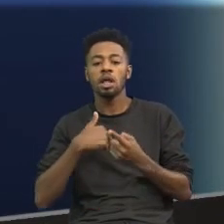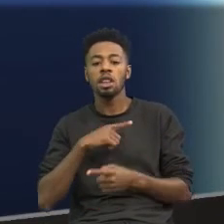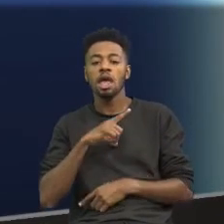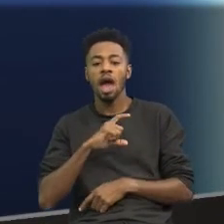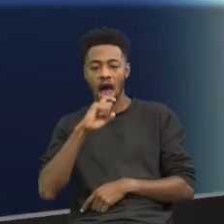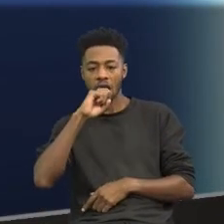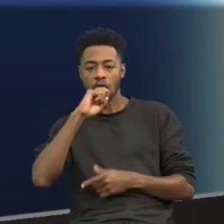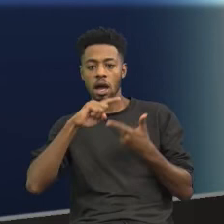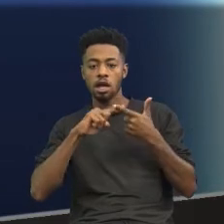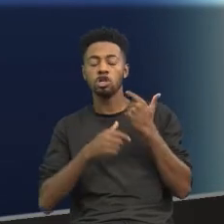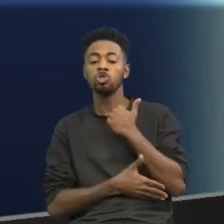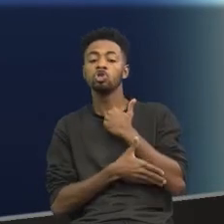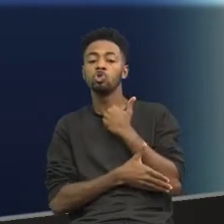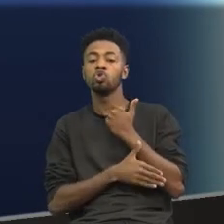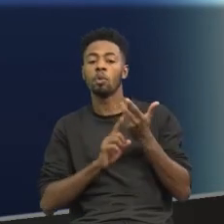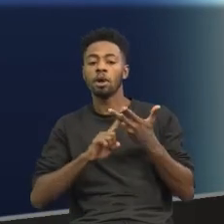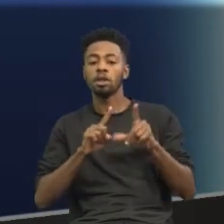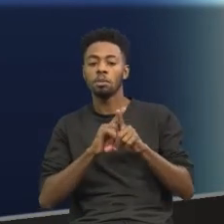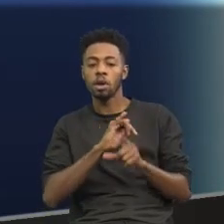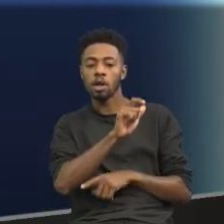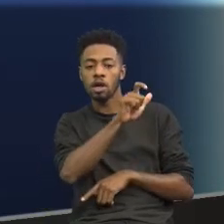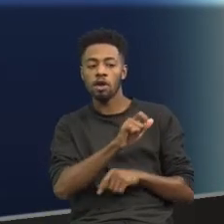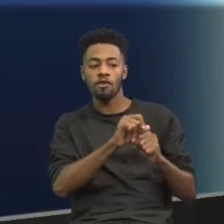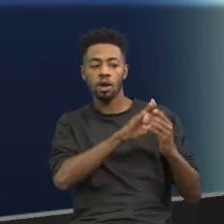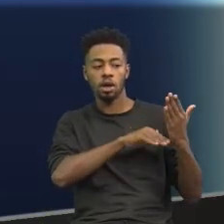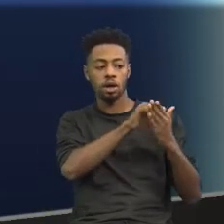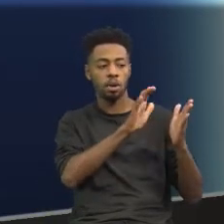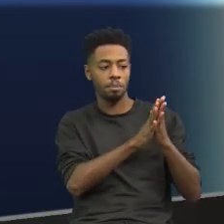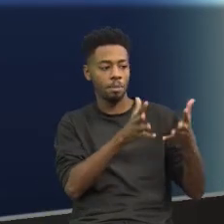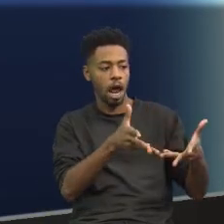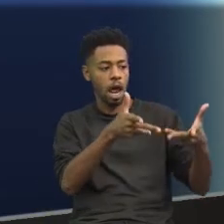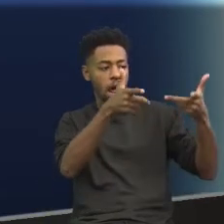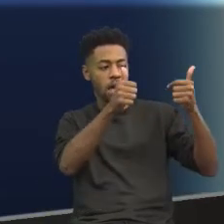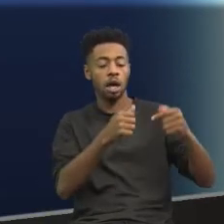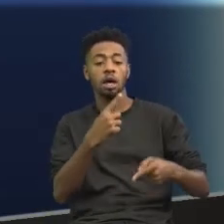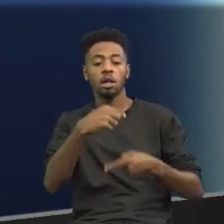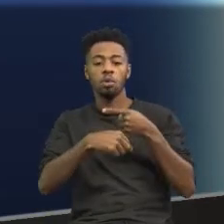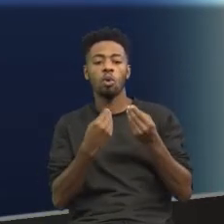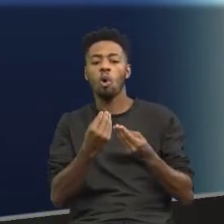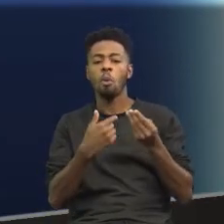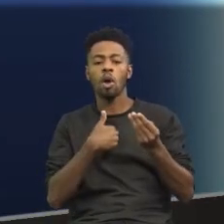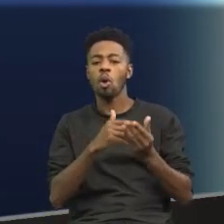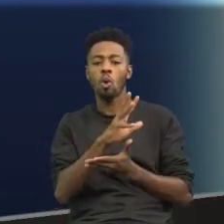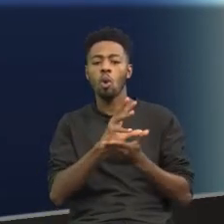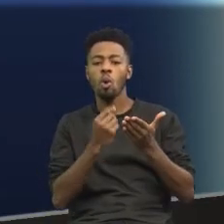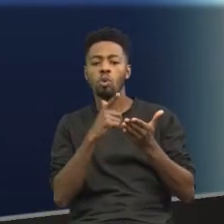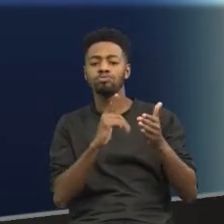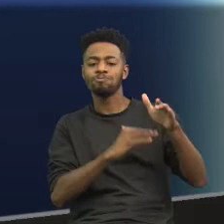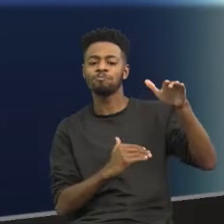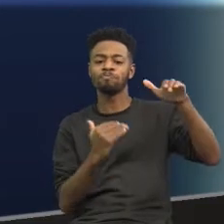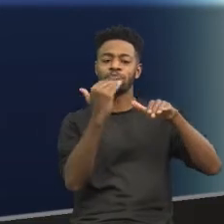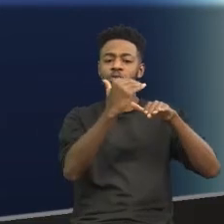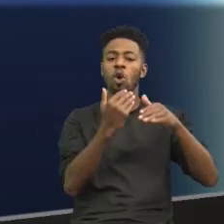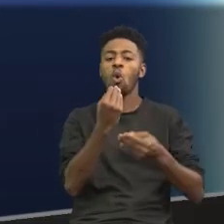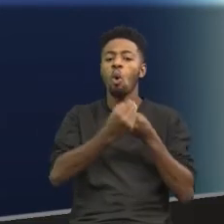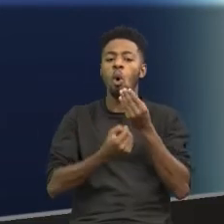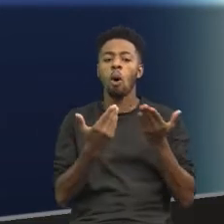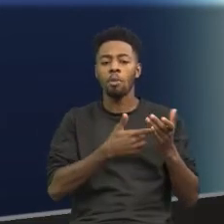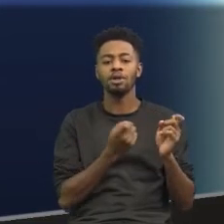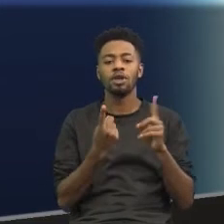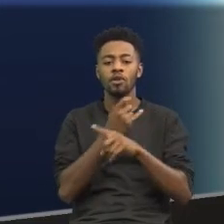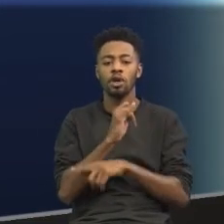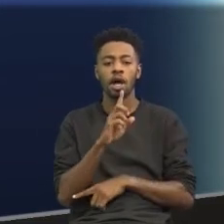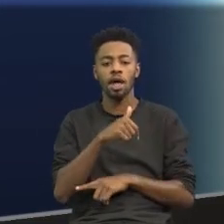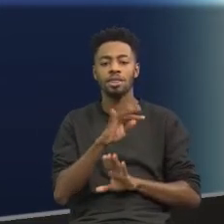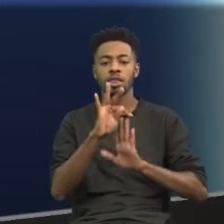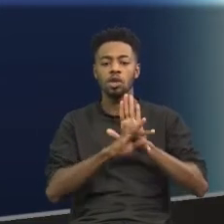ciúme, despeito. Quer dizer, depois que Van Gogh pintou coisas tão maravilhosas, quem vai conseguir pintar coisas tão maravilhosas quanto ele? É um texto bem interessante,